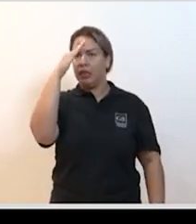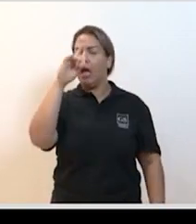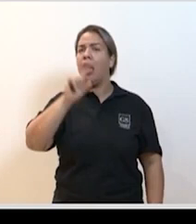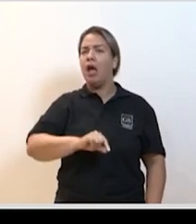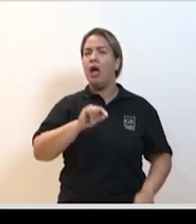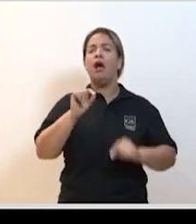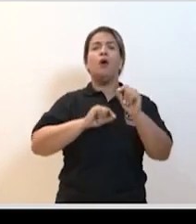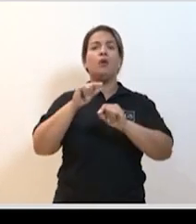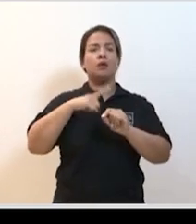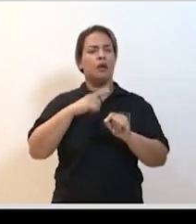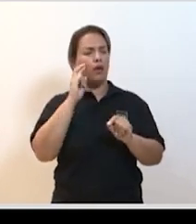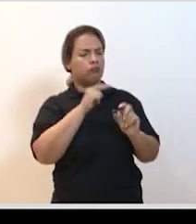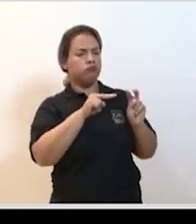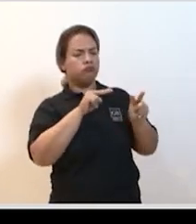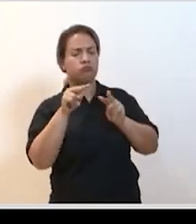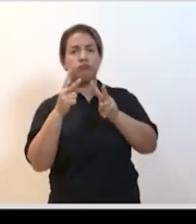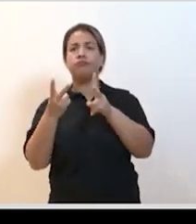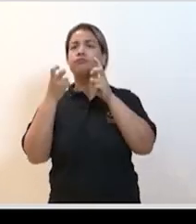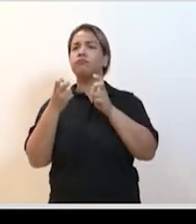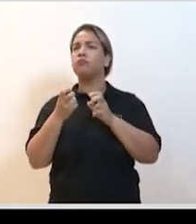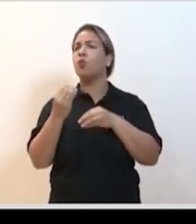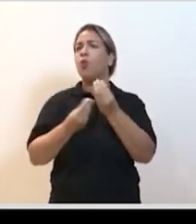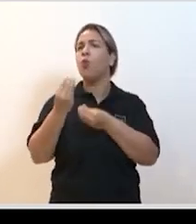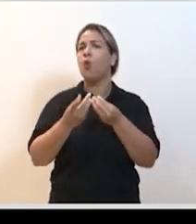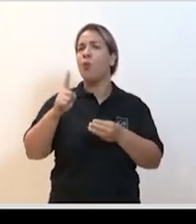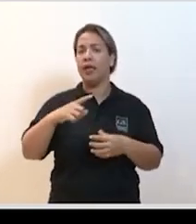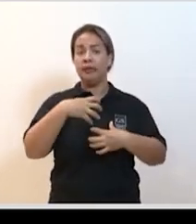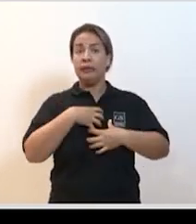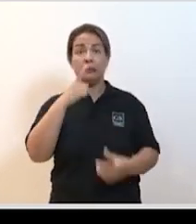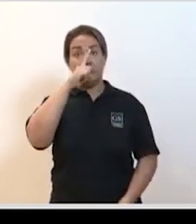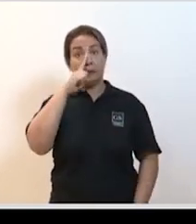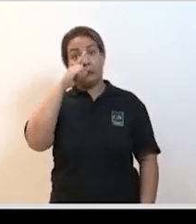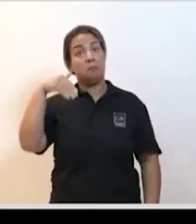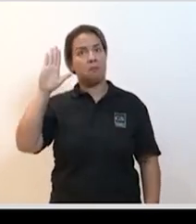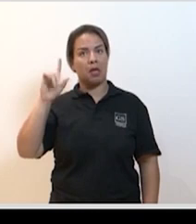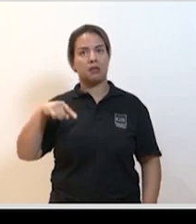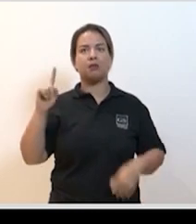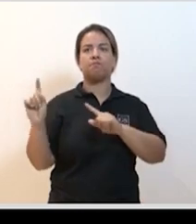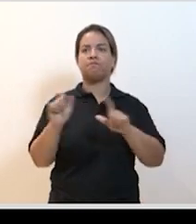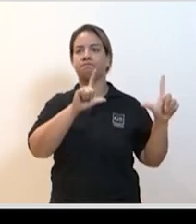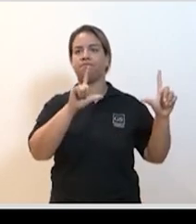para a gente conseguir identificar aonde que está a situação de maior risco. Próximo, por favor.